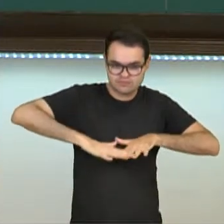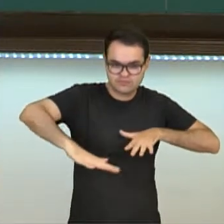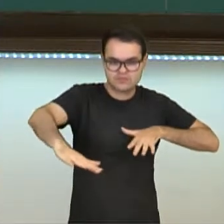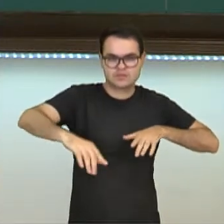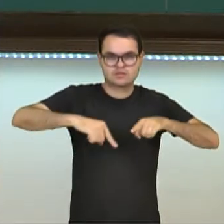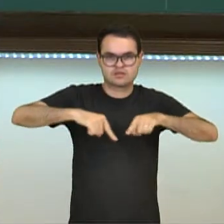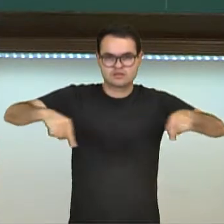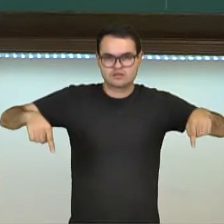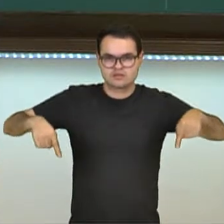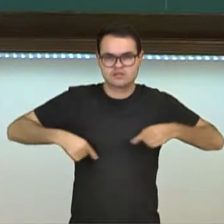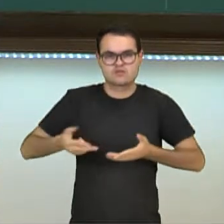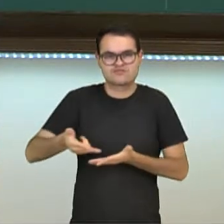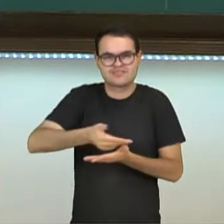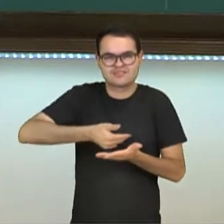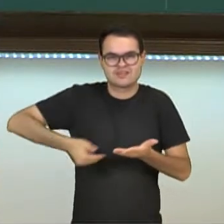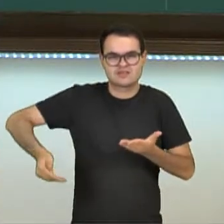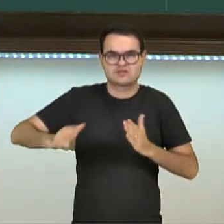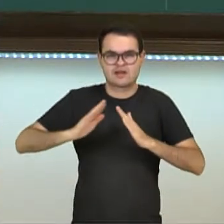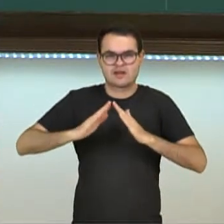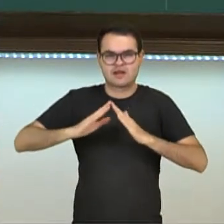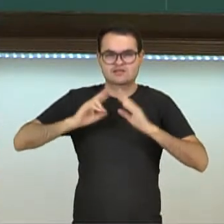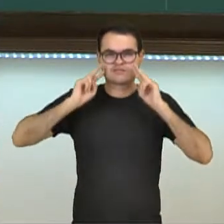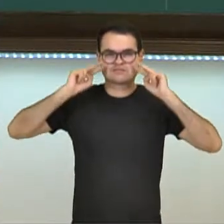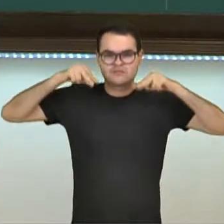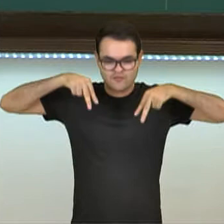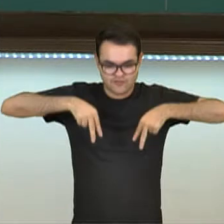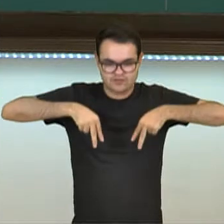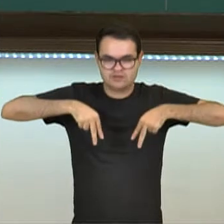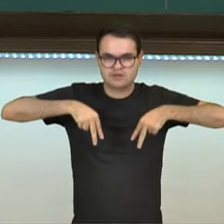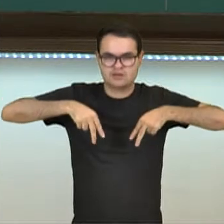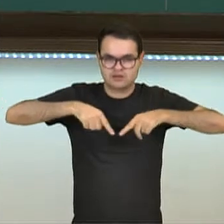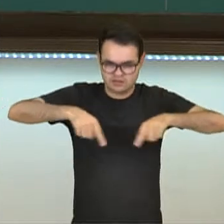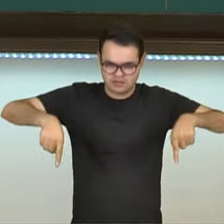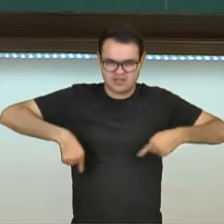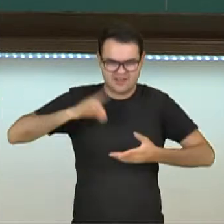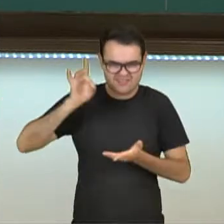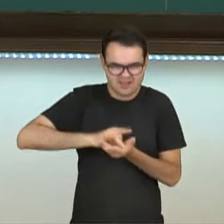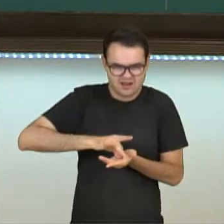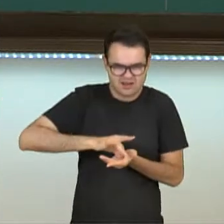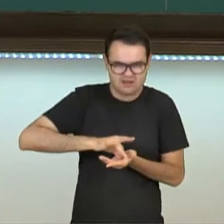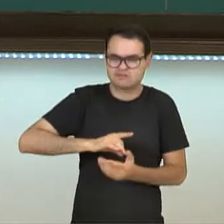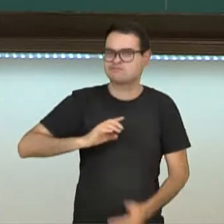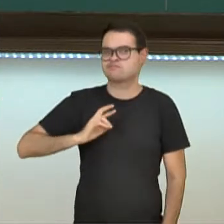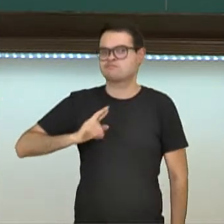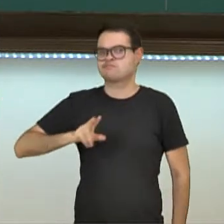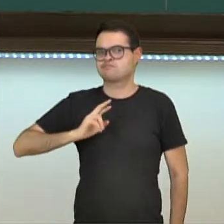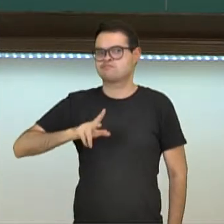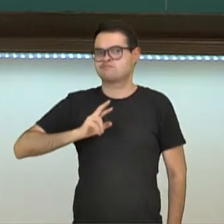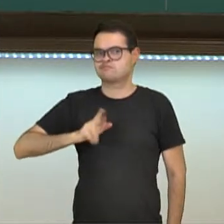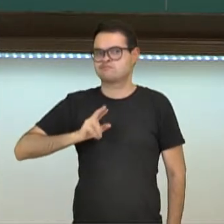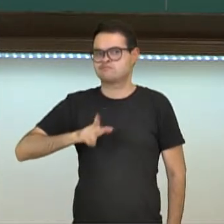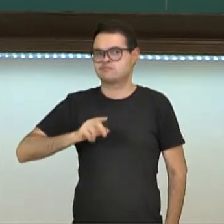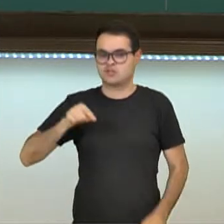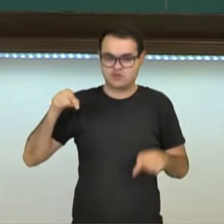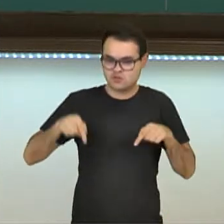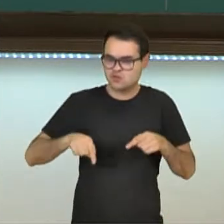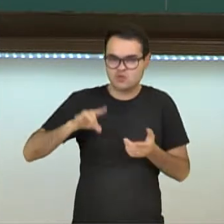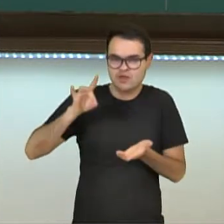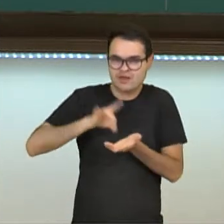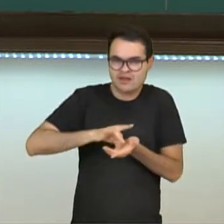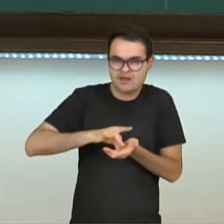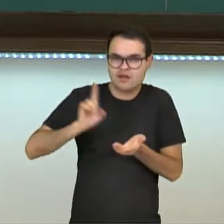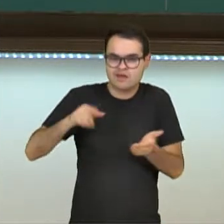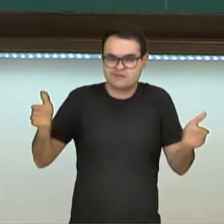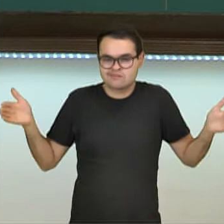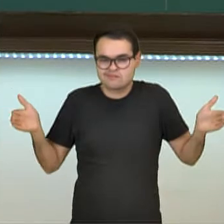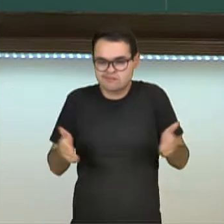desenho da nossa casa vista de cima. E é um desenho real? Não é, não é um desenho real, né? Em tamanho real. Ele